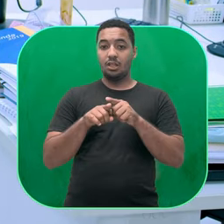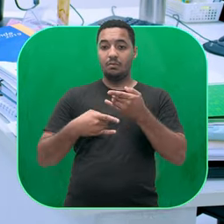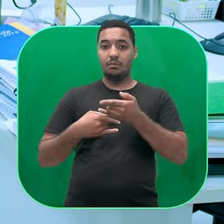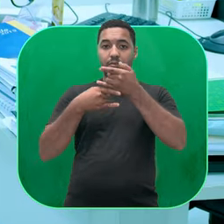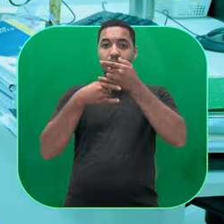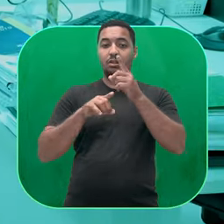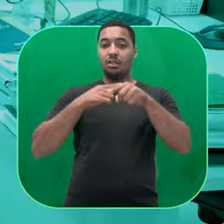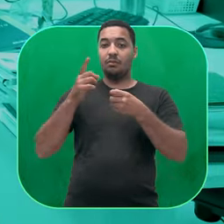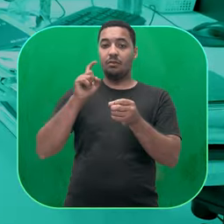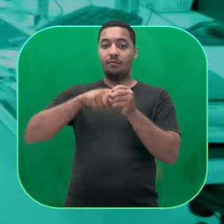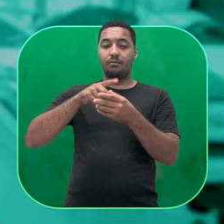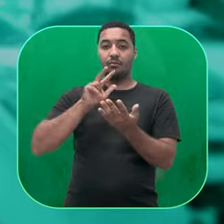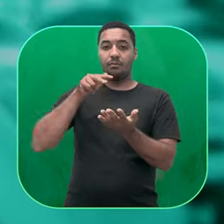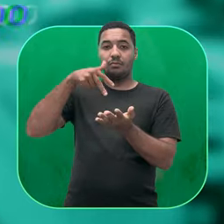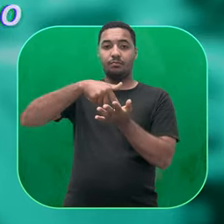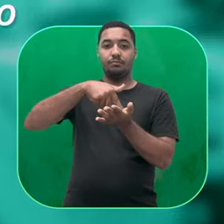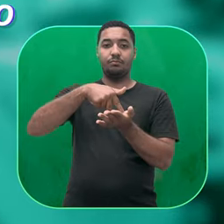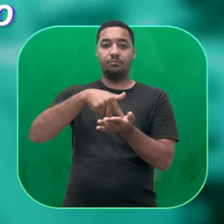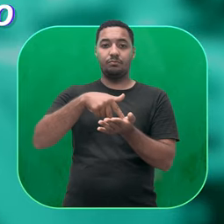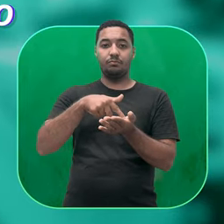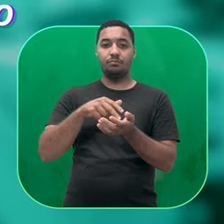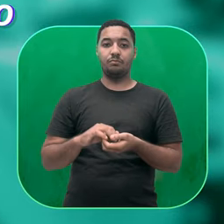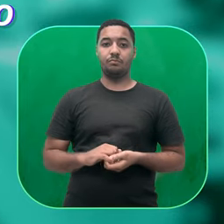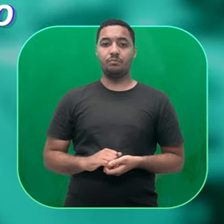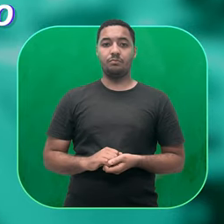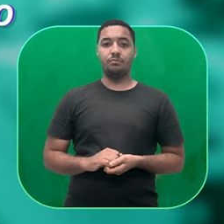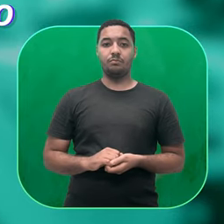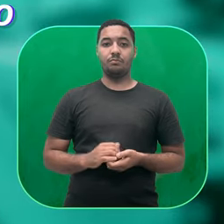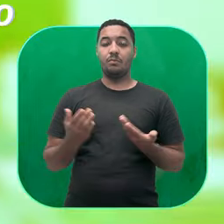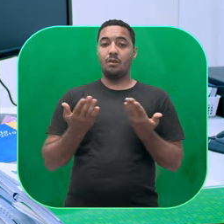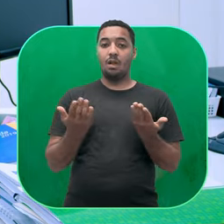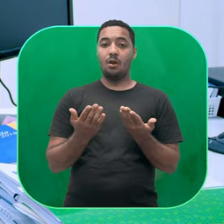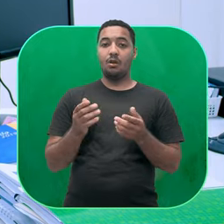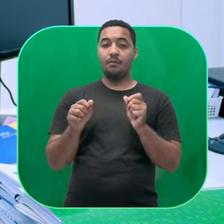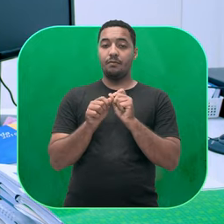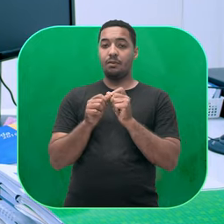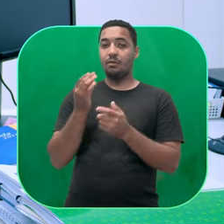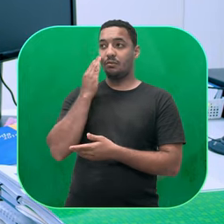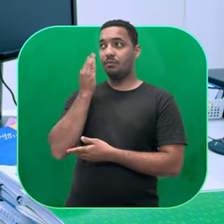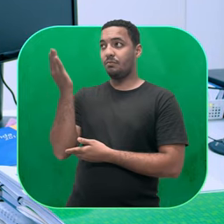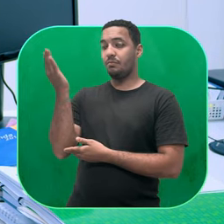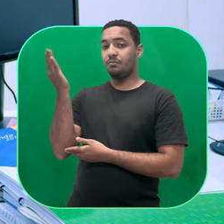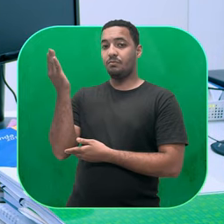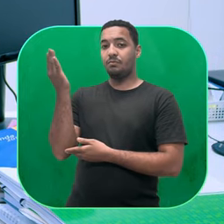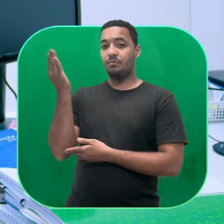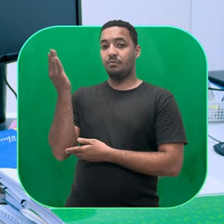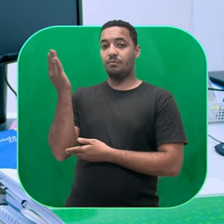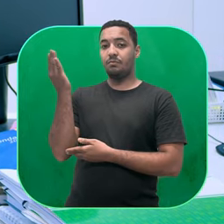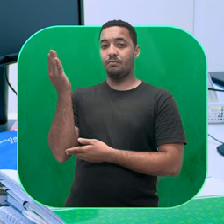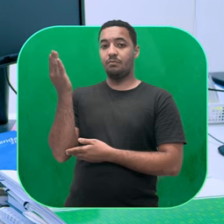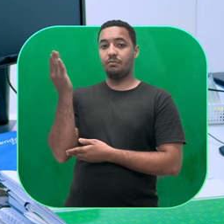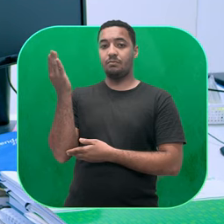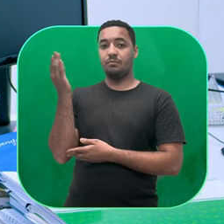sua coluna reta. Retorne à posição inicial e, na sequência, repita do outro lado. Eleve o braço direito à frente do seu corpo,